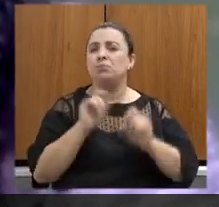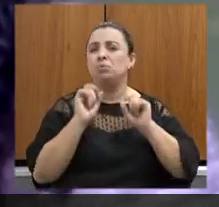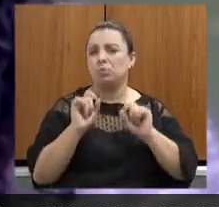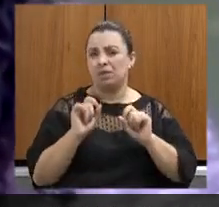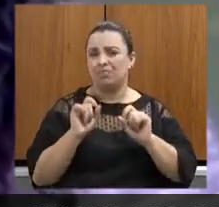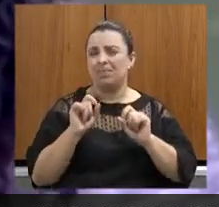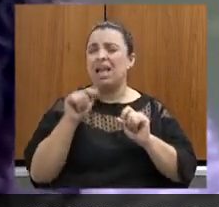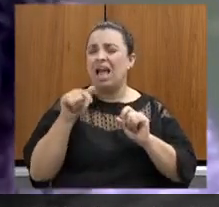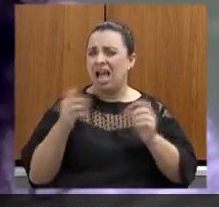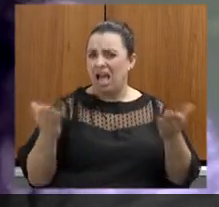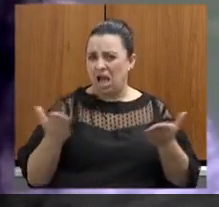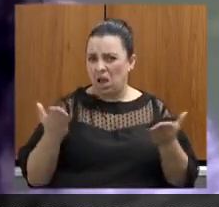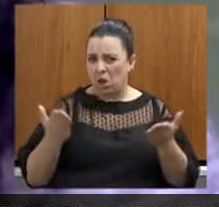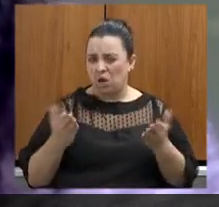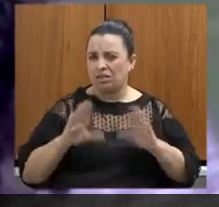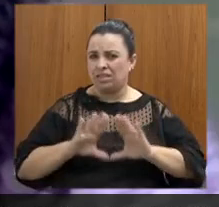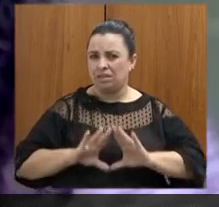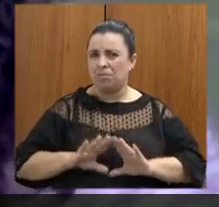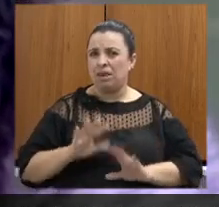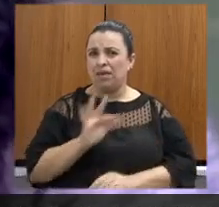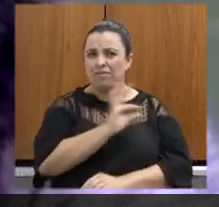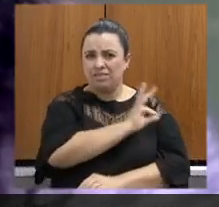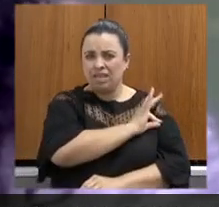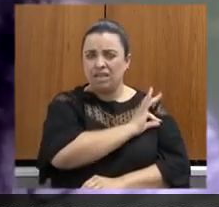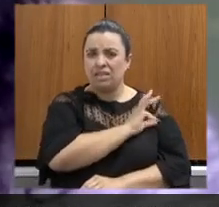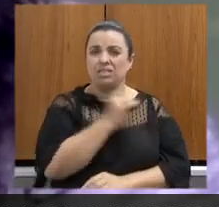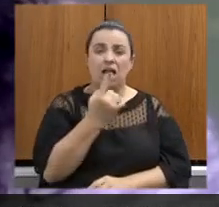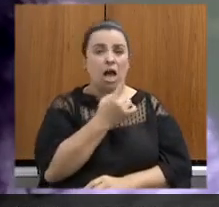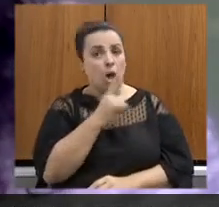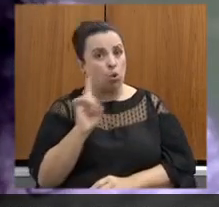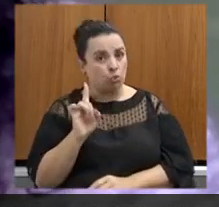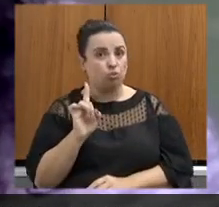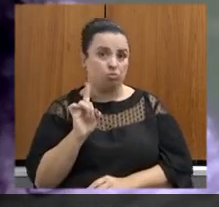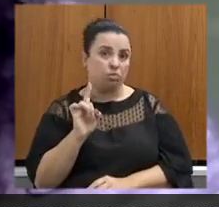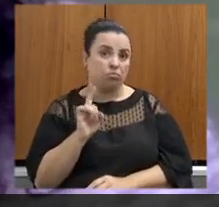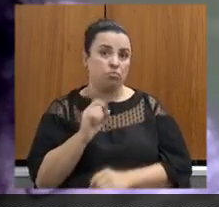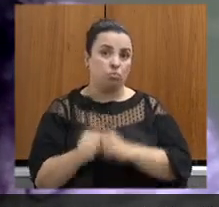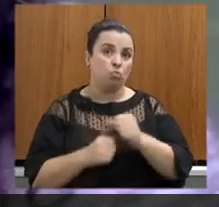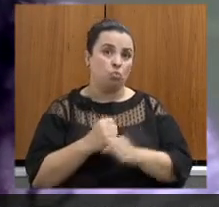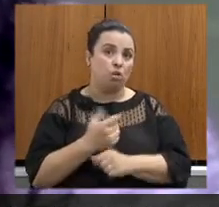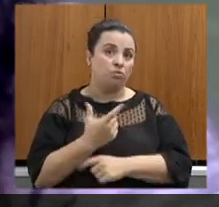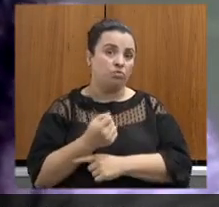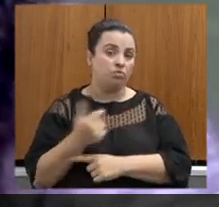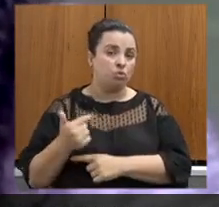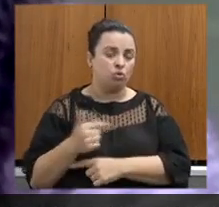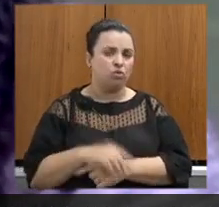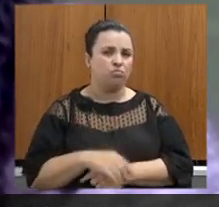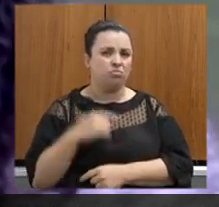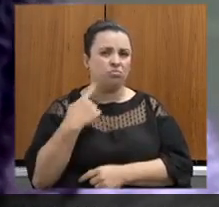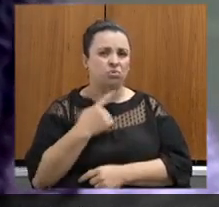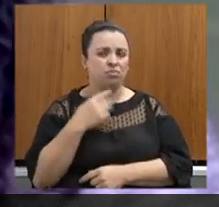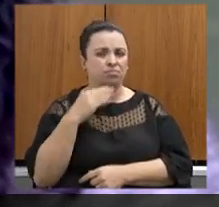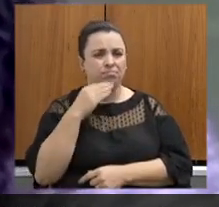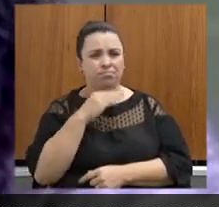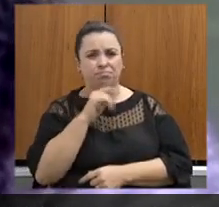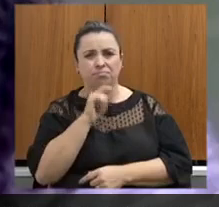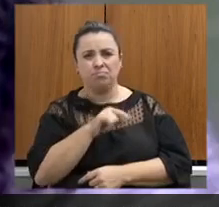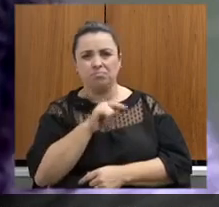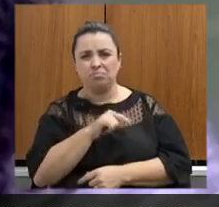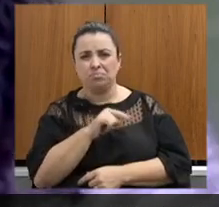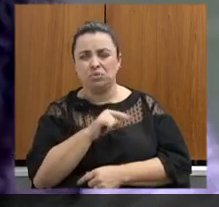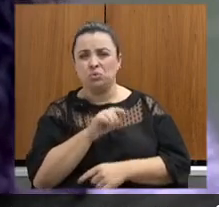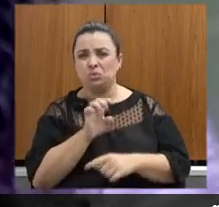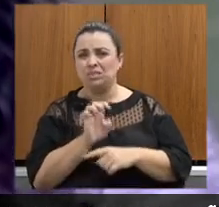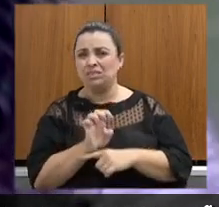nessa edição que é a última edição do ano a gente percebe que o Estado vem trazendo aqui uma série de informações